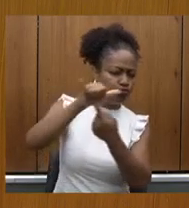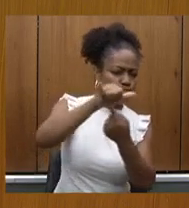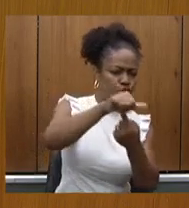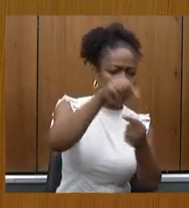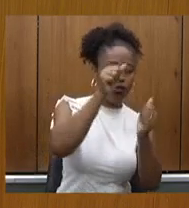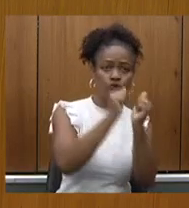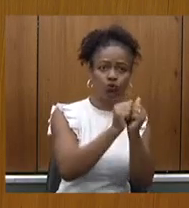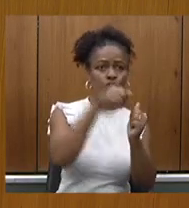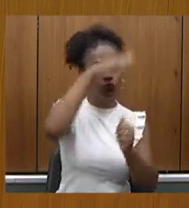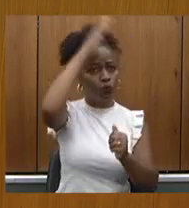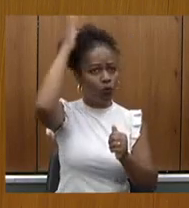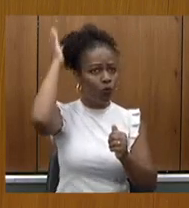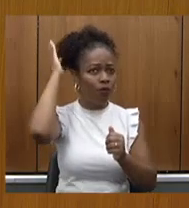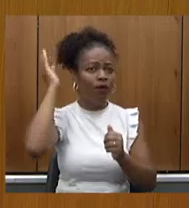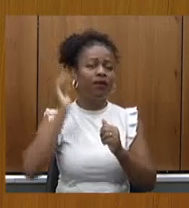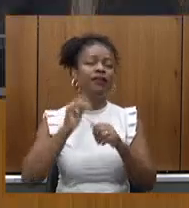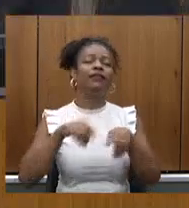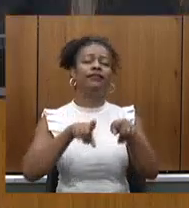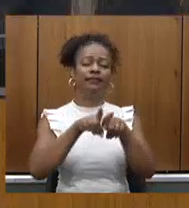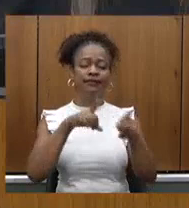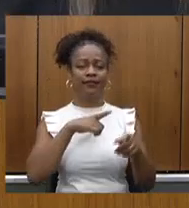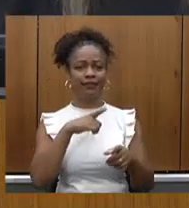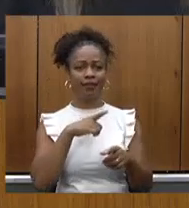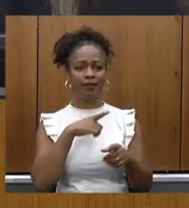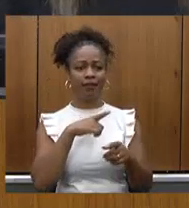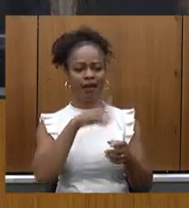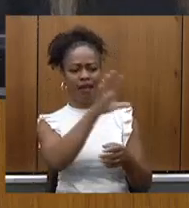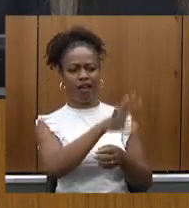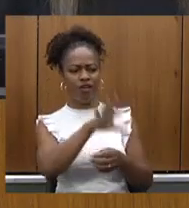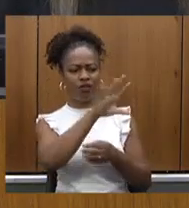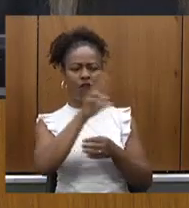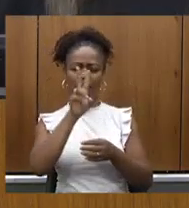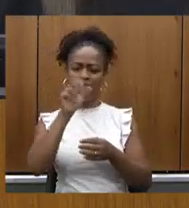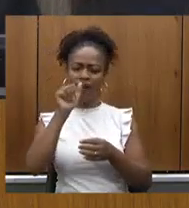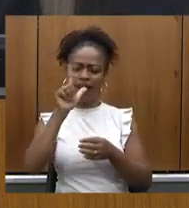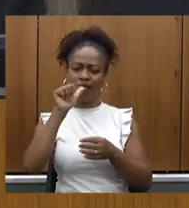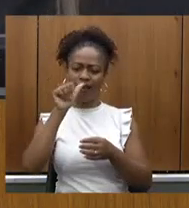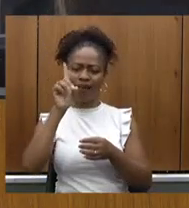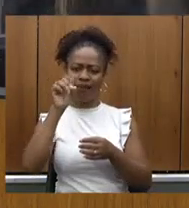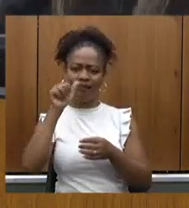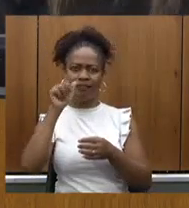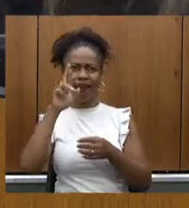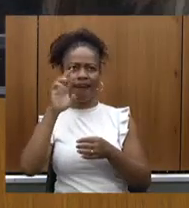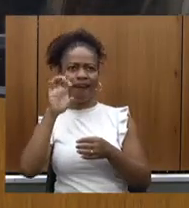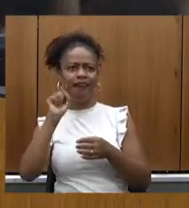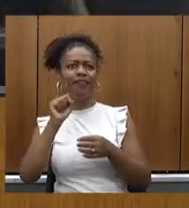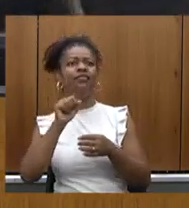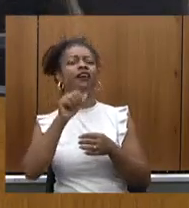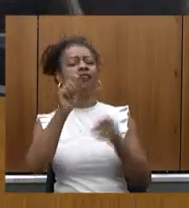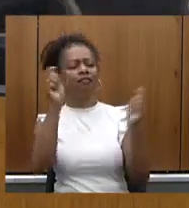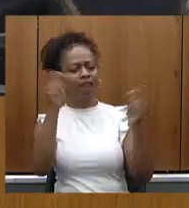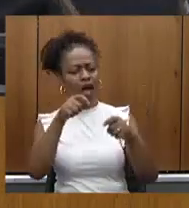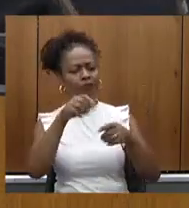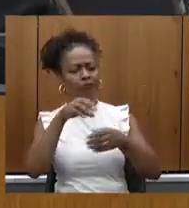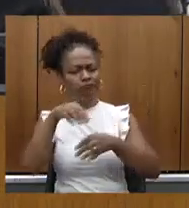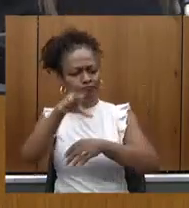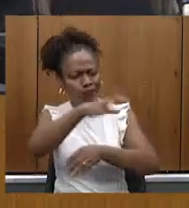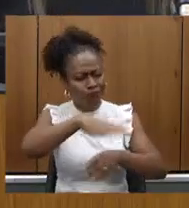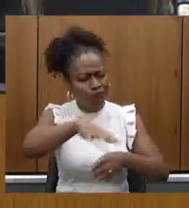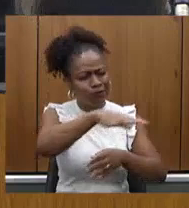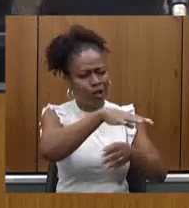teremos uma base lá na região de Valadares, deputada Celis, para atender toda aquela região do Mucuri, do